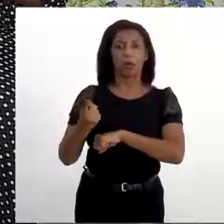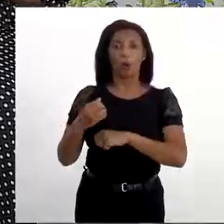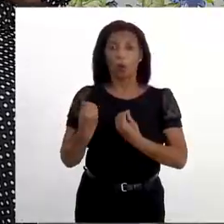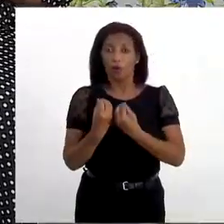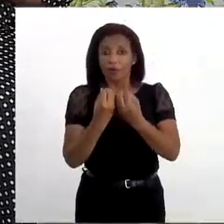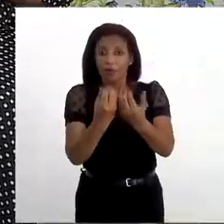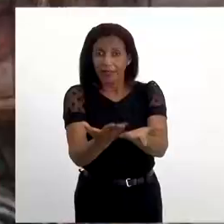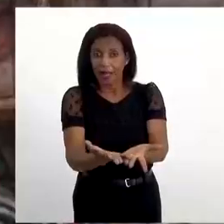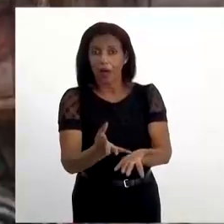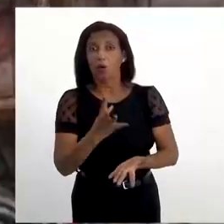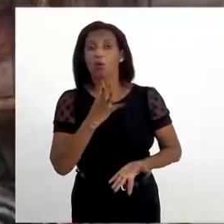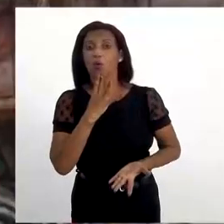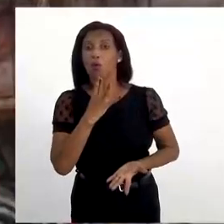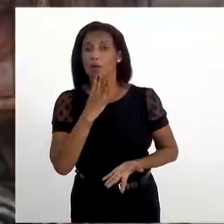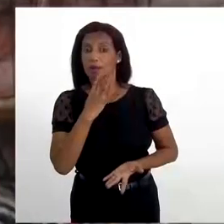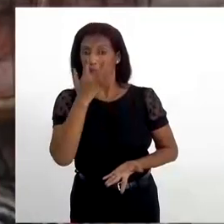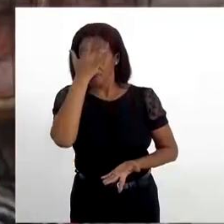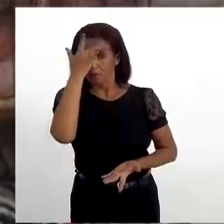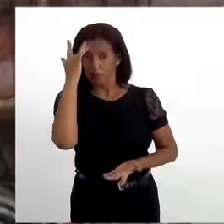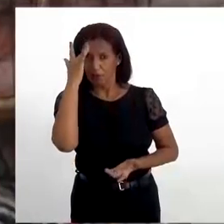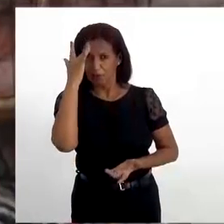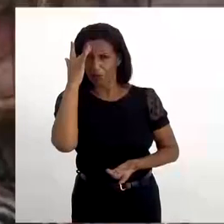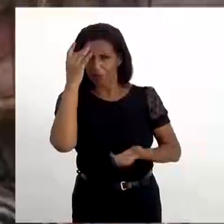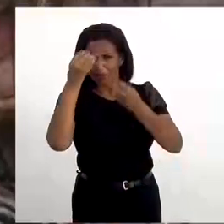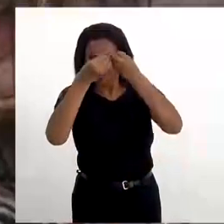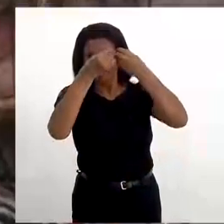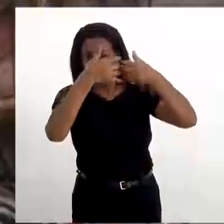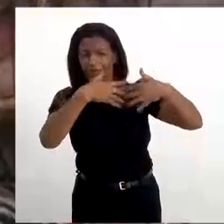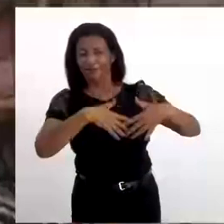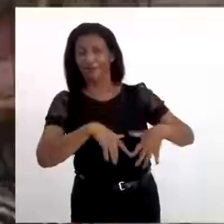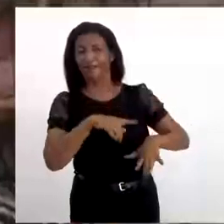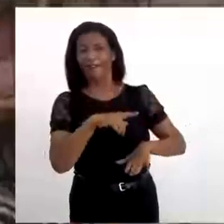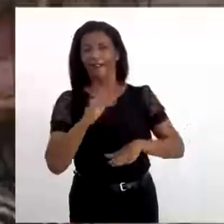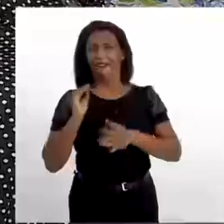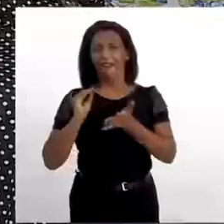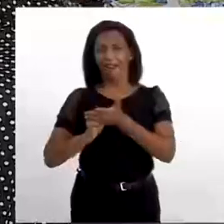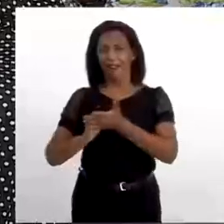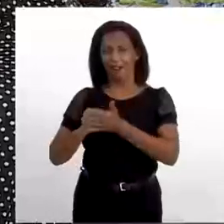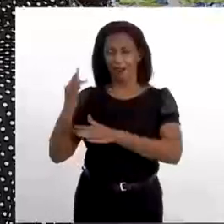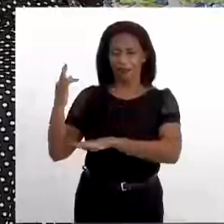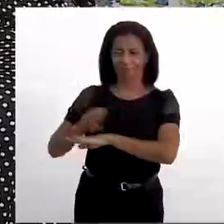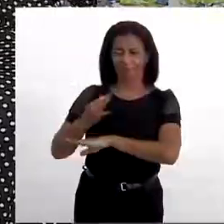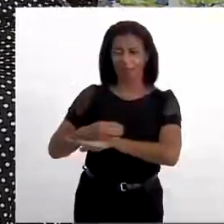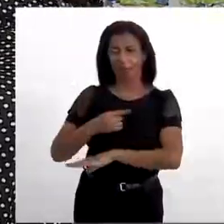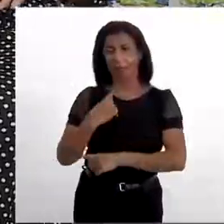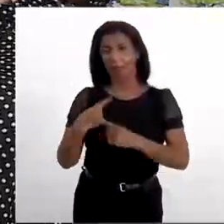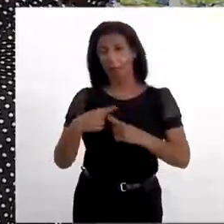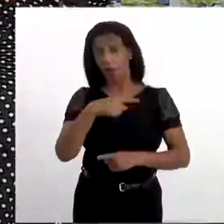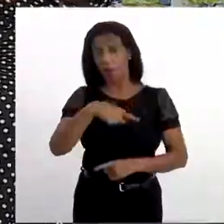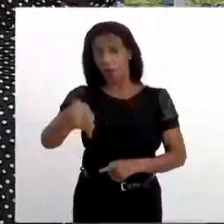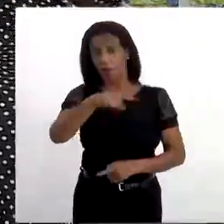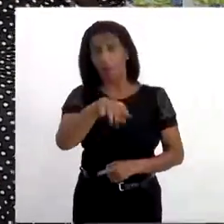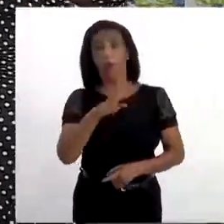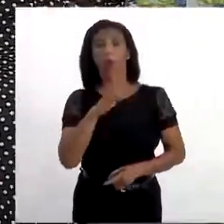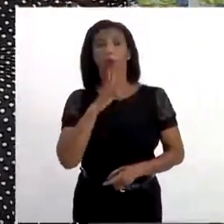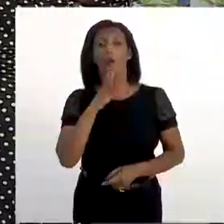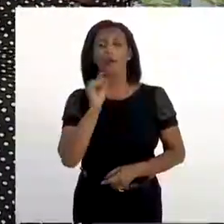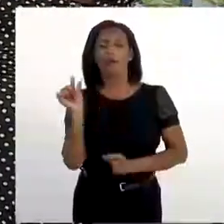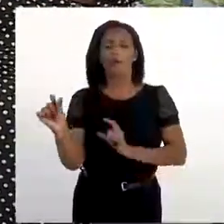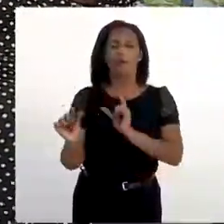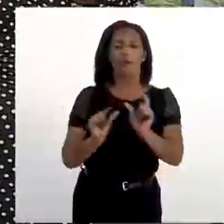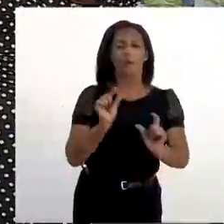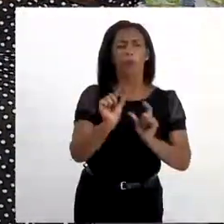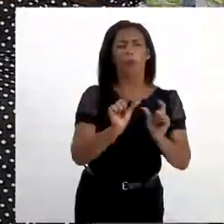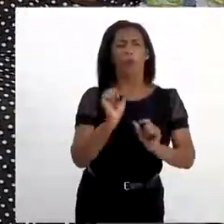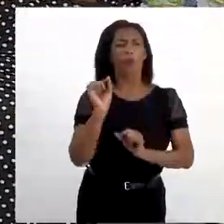conhecimento para as pessoas, você desconstrói a intolerância. Porque ela passa a conhecer um pouquinho do